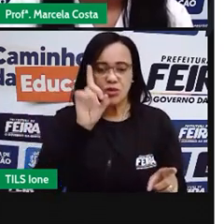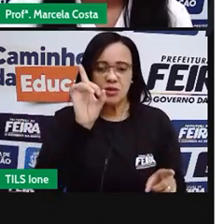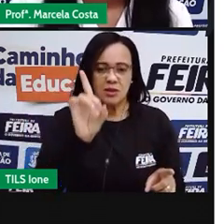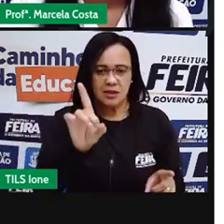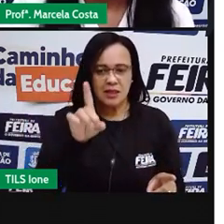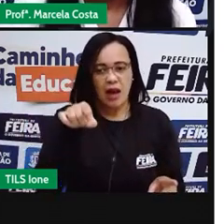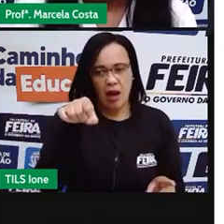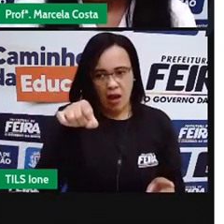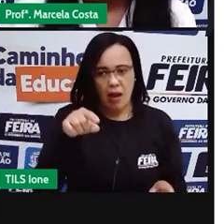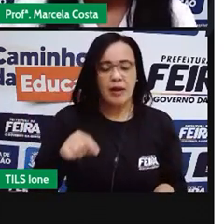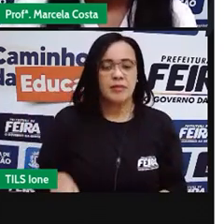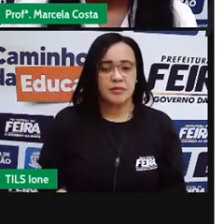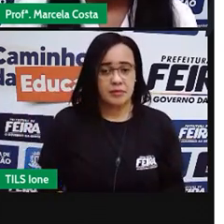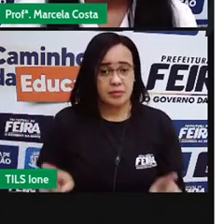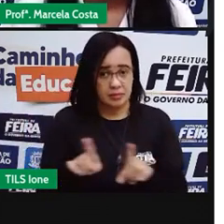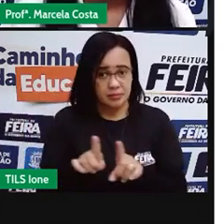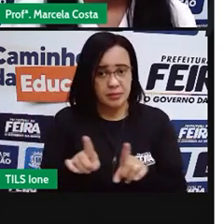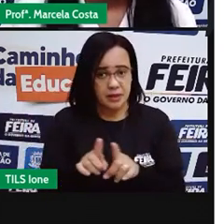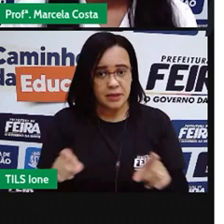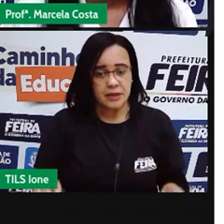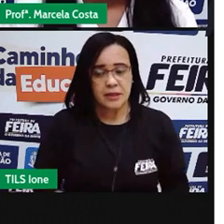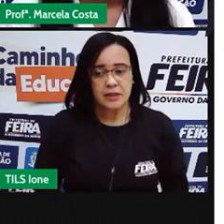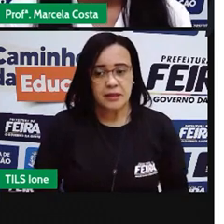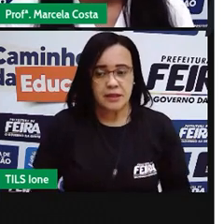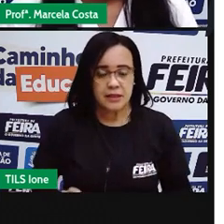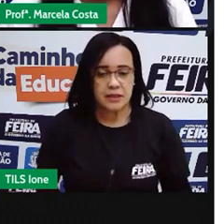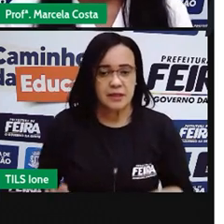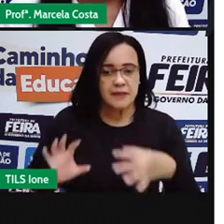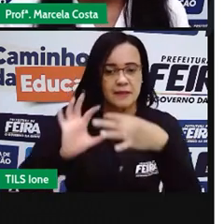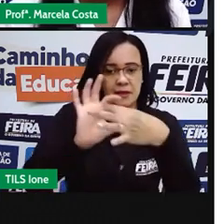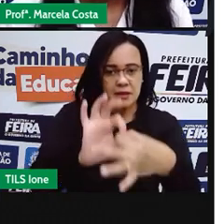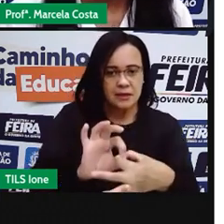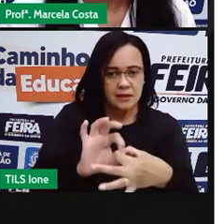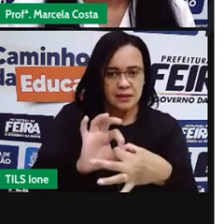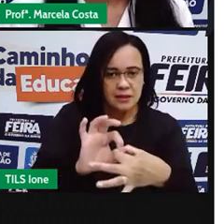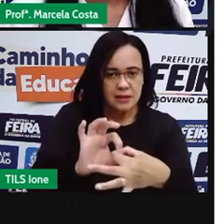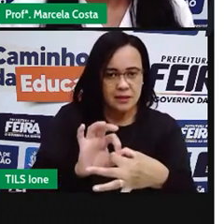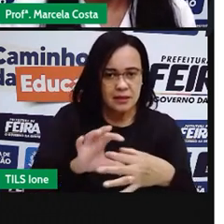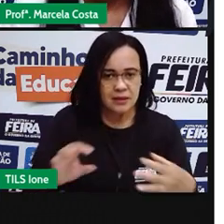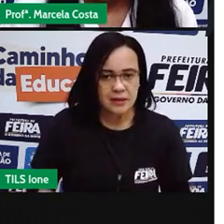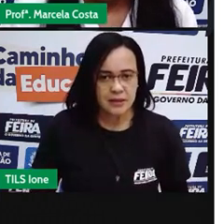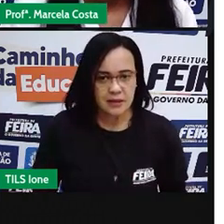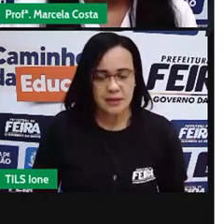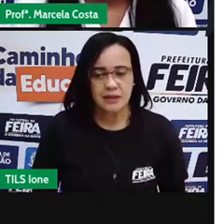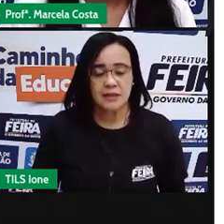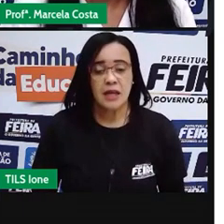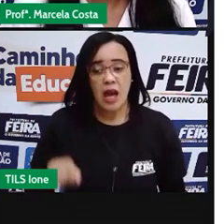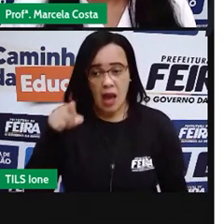Uma avenida que se conecta com a Avenida Norte Terceira.